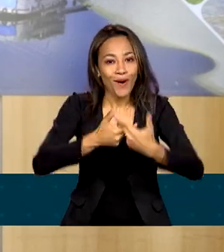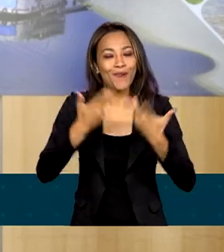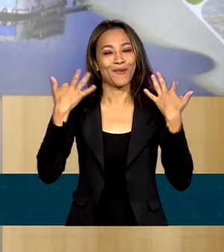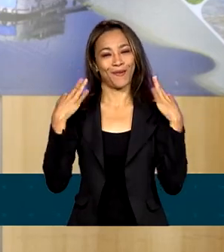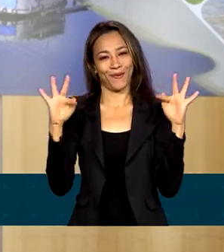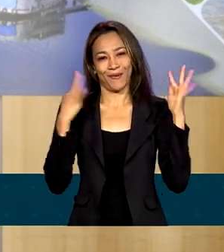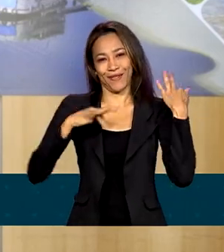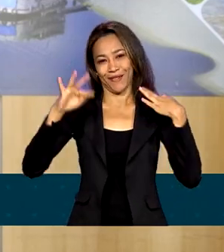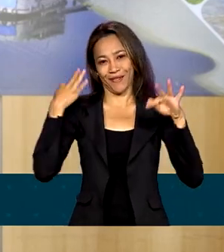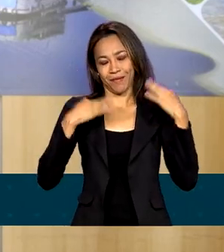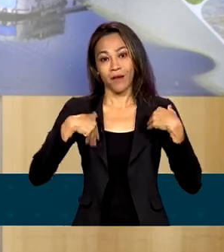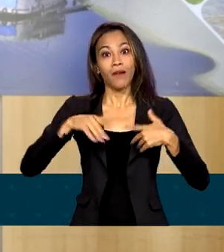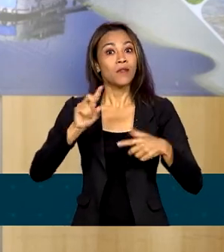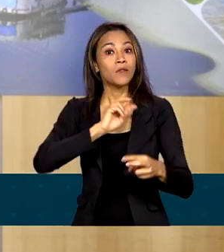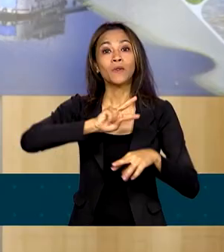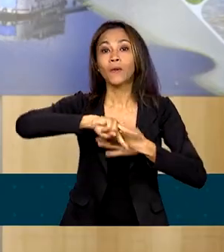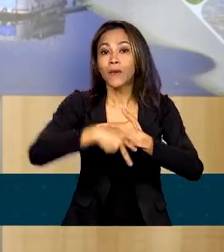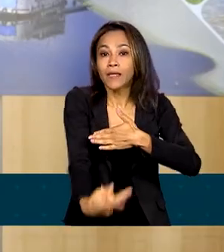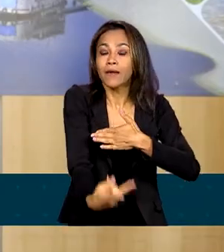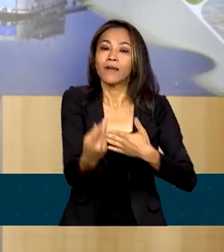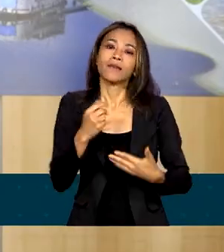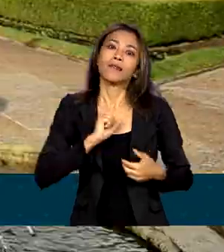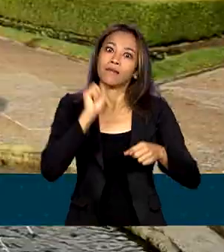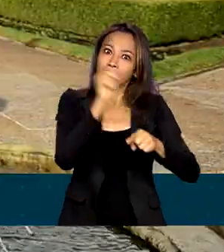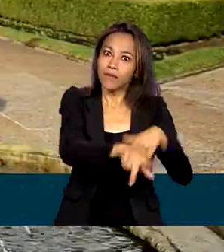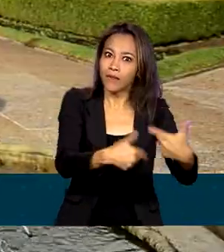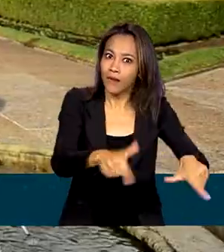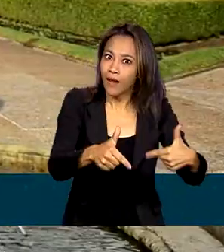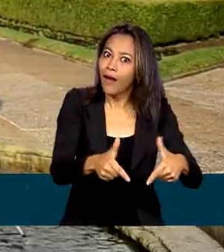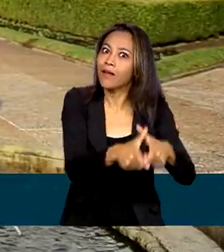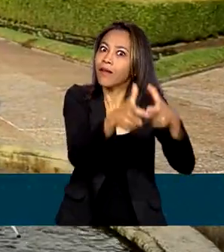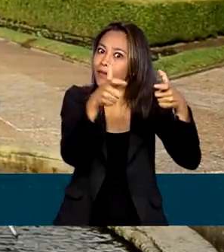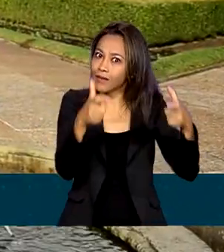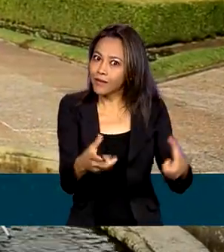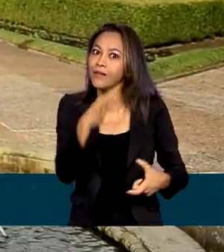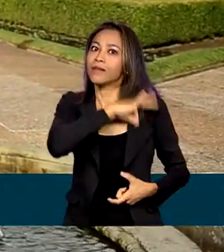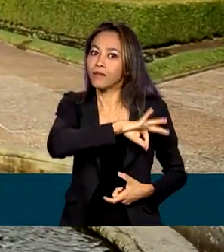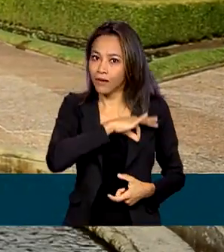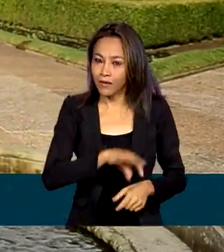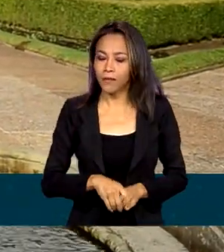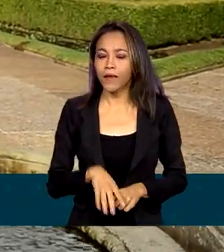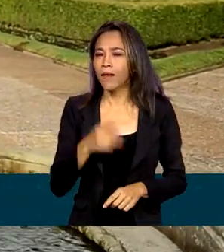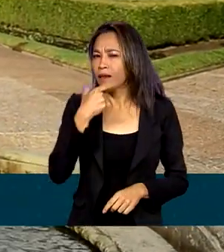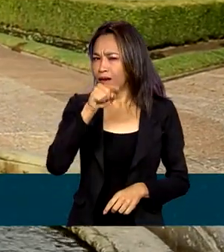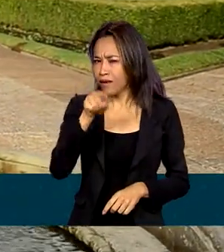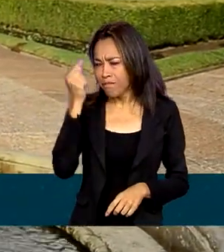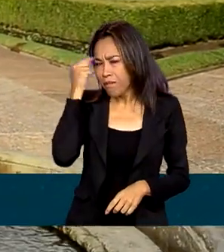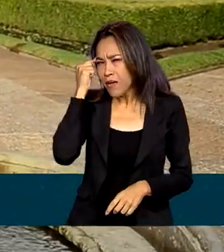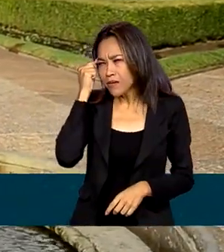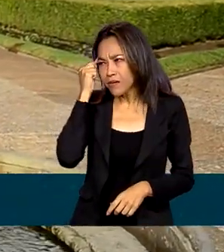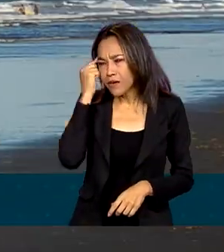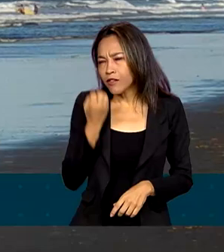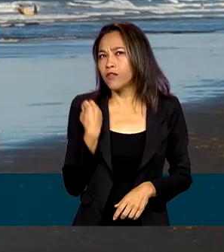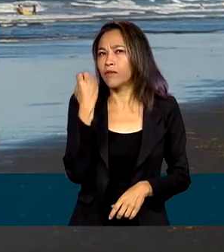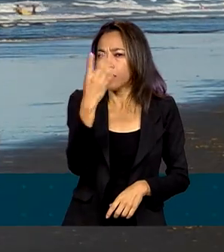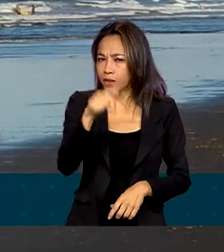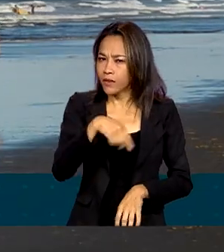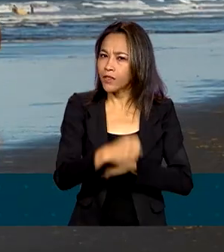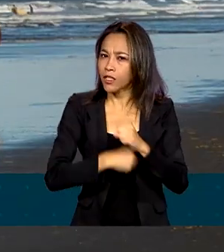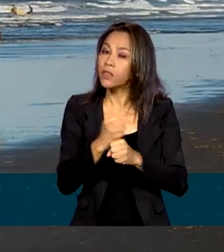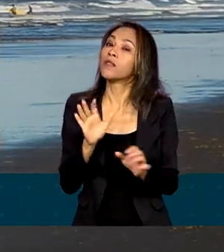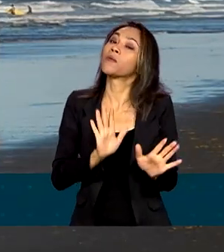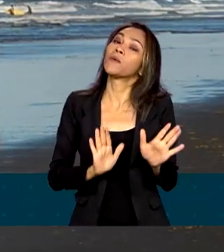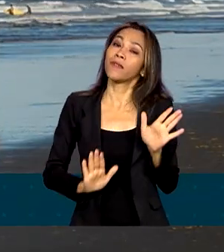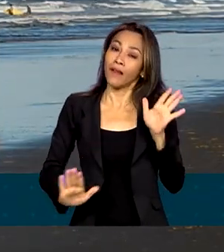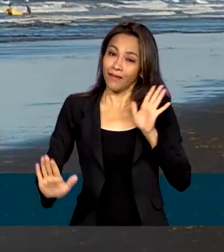resultando em mais emprego e renda para os brasileiros. E para quem está pensando em viajar neste ano, todo cuidado